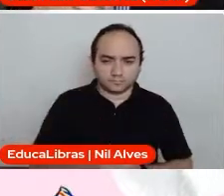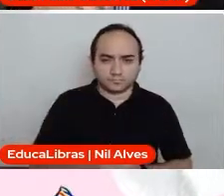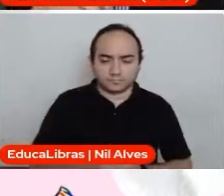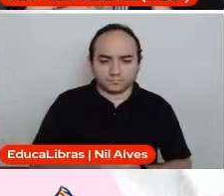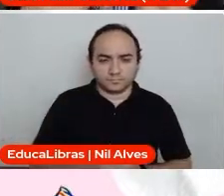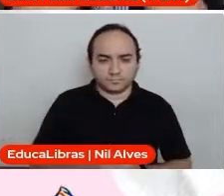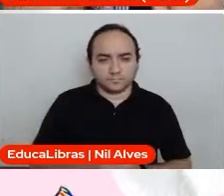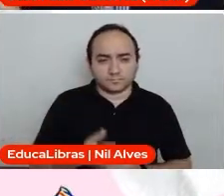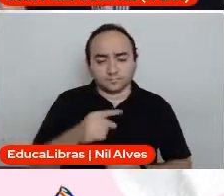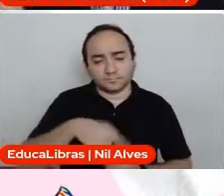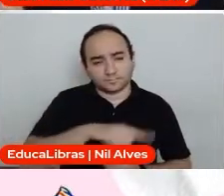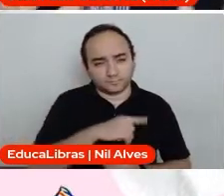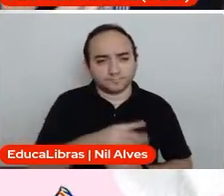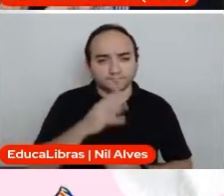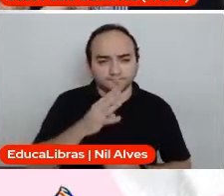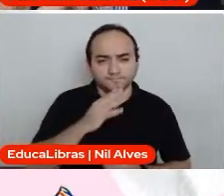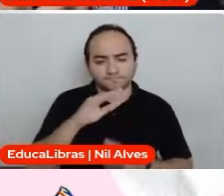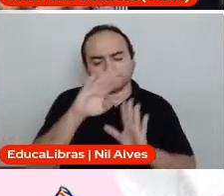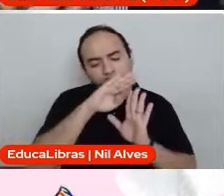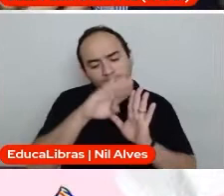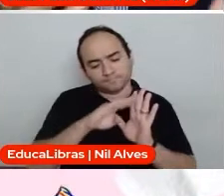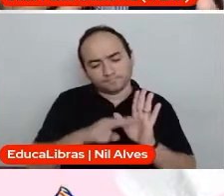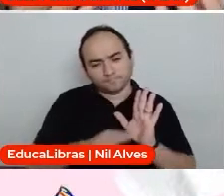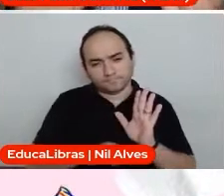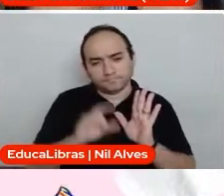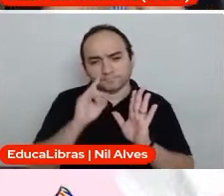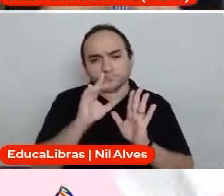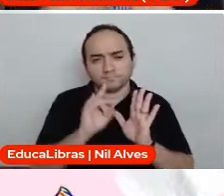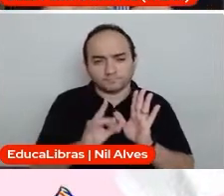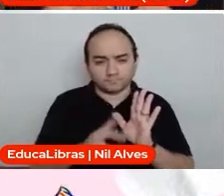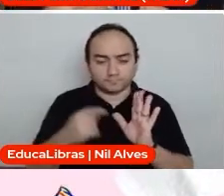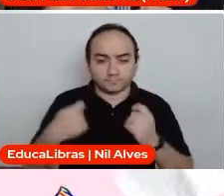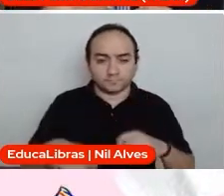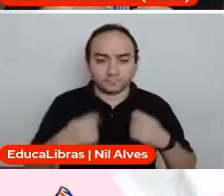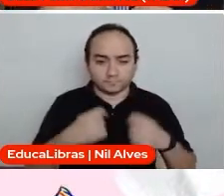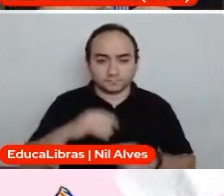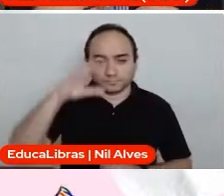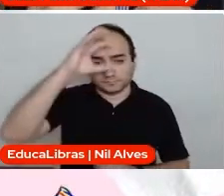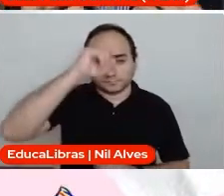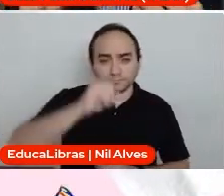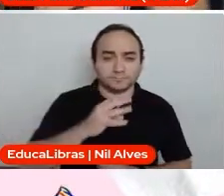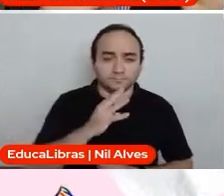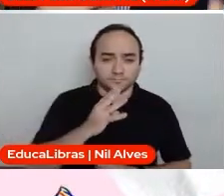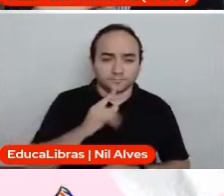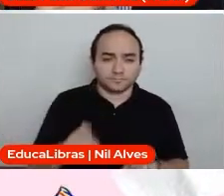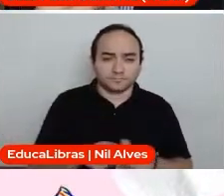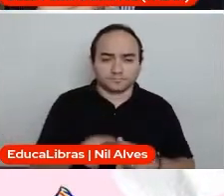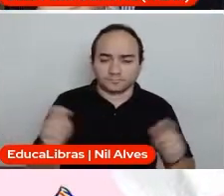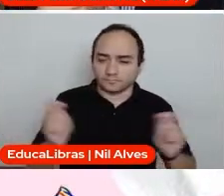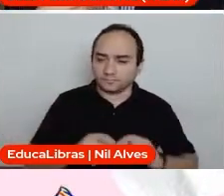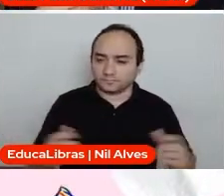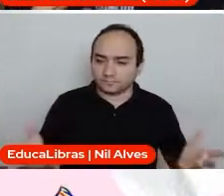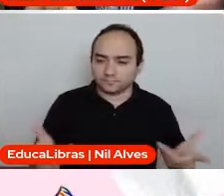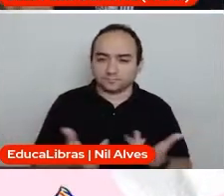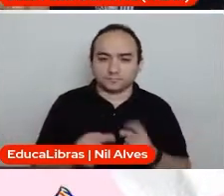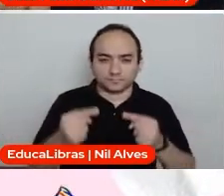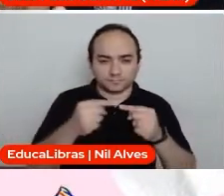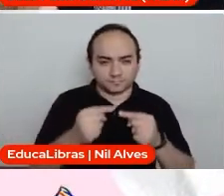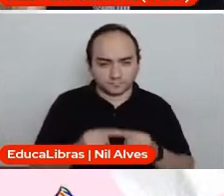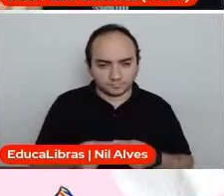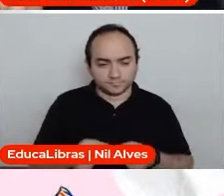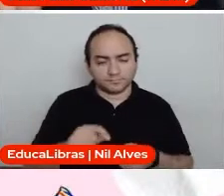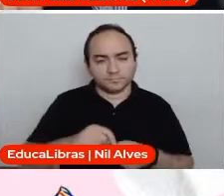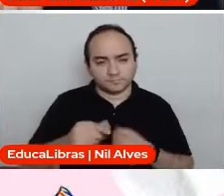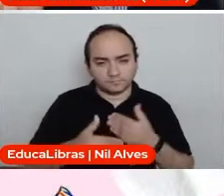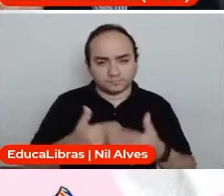desses direitos é trazer essa capacidade de conscientização desses direitos e trazê-los para a prática. Aqui vou fazer